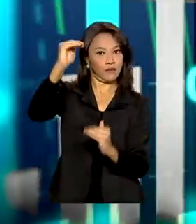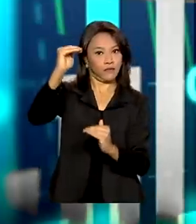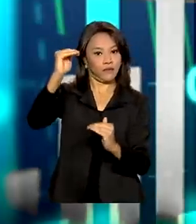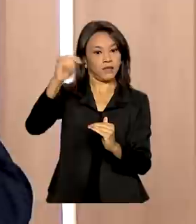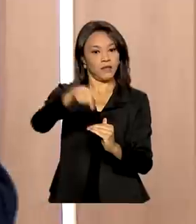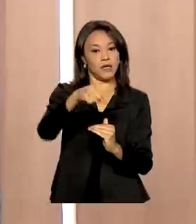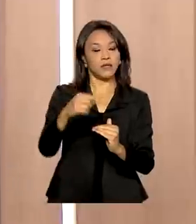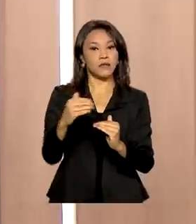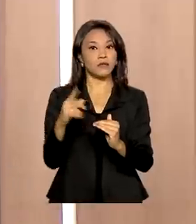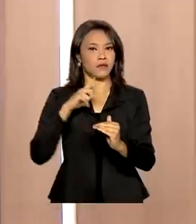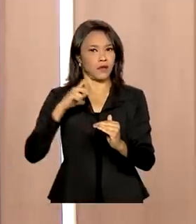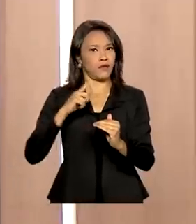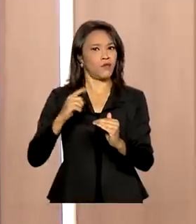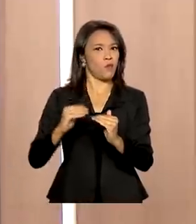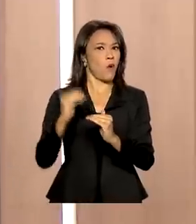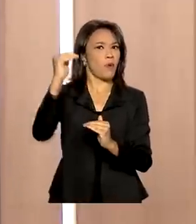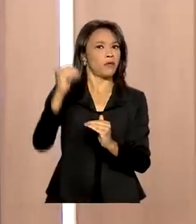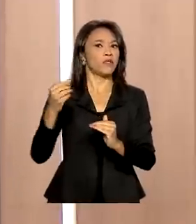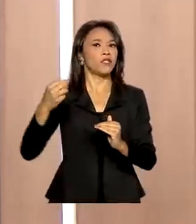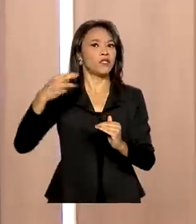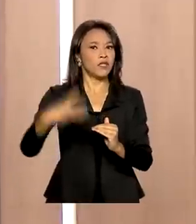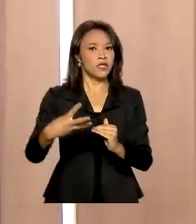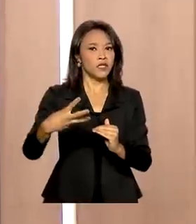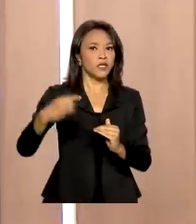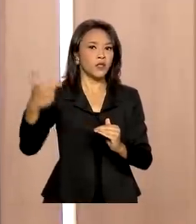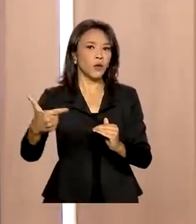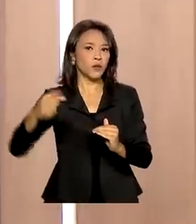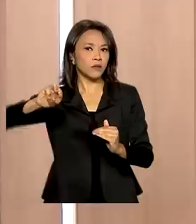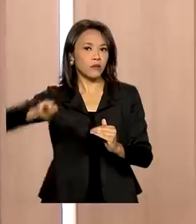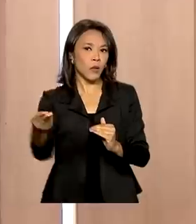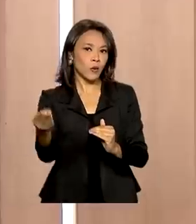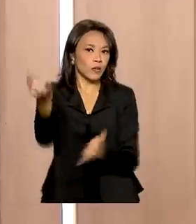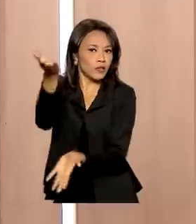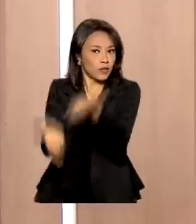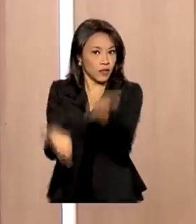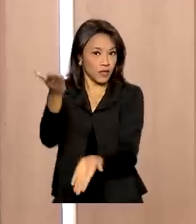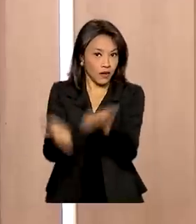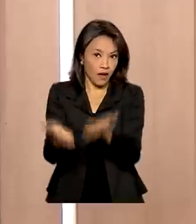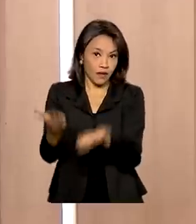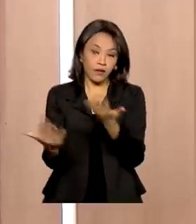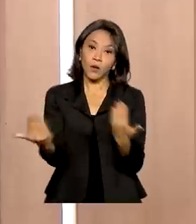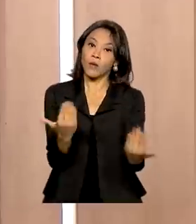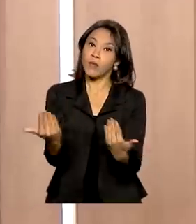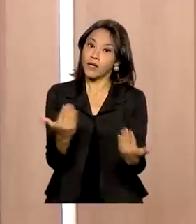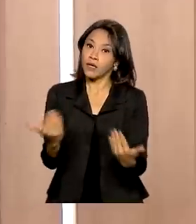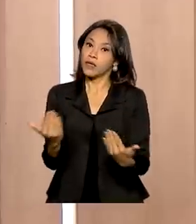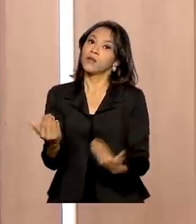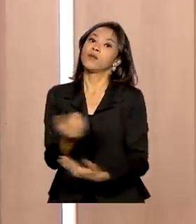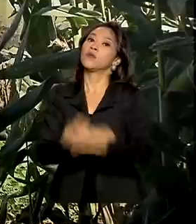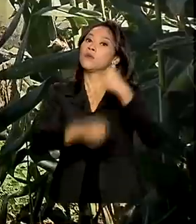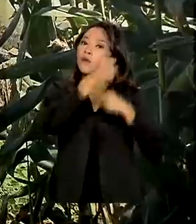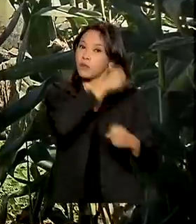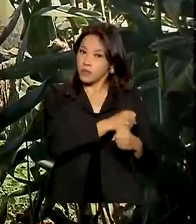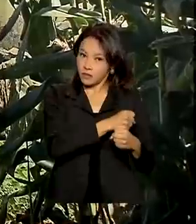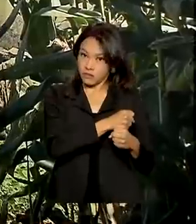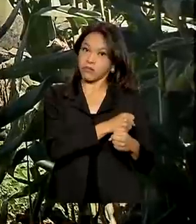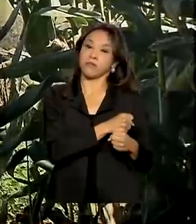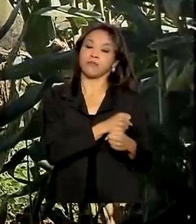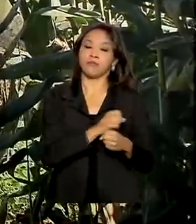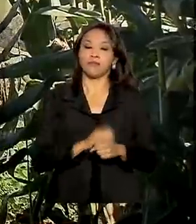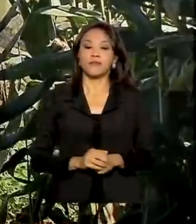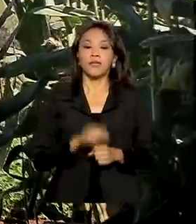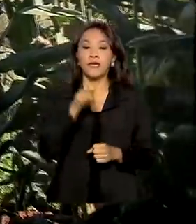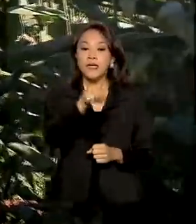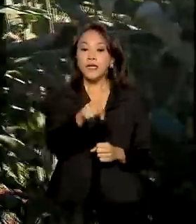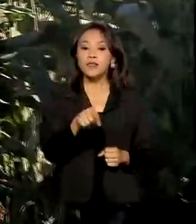um aumento em torno de 32 milhões de toneladas em relação ao que foi obtido na safra 2020 e 2021. Isso